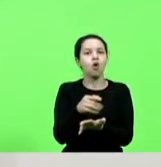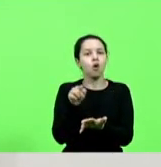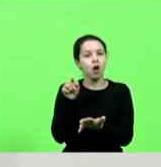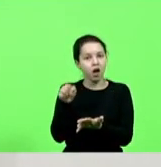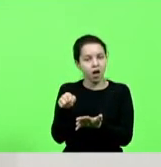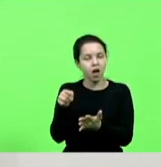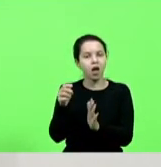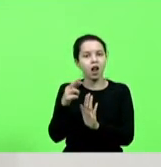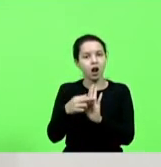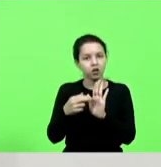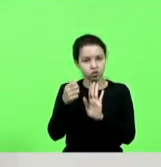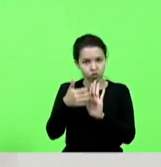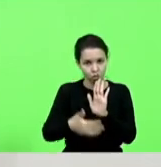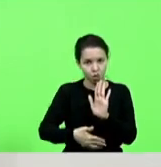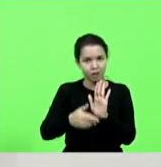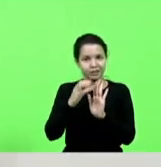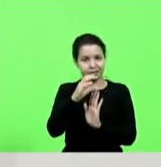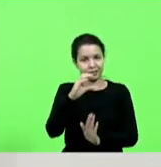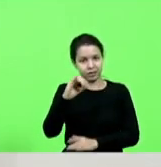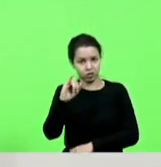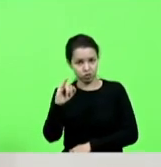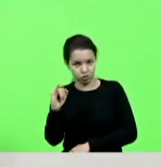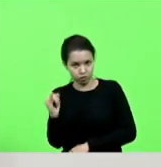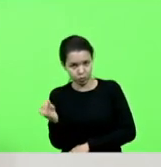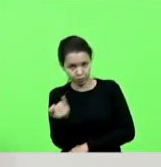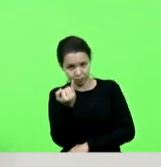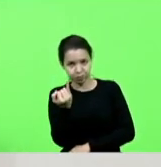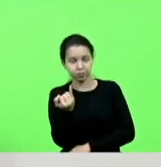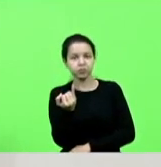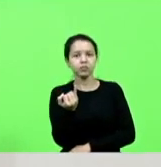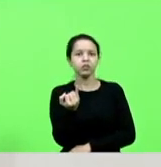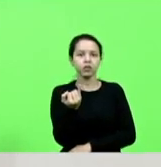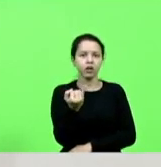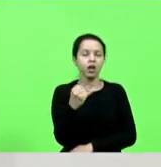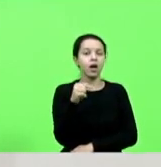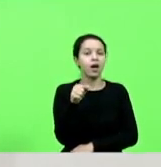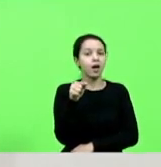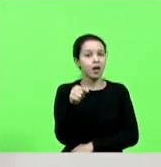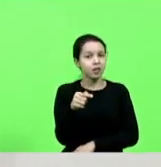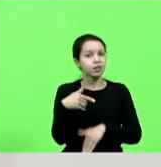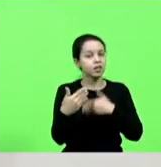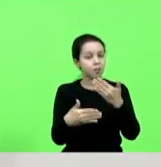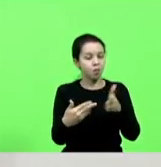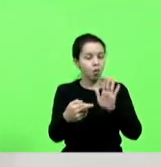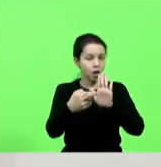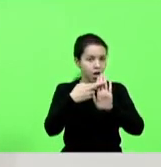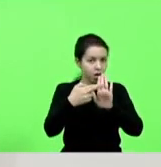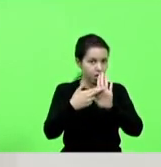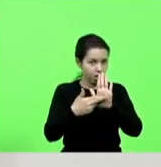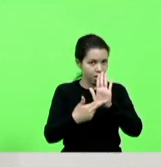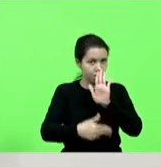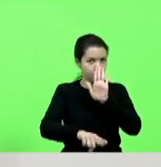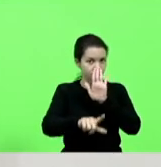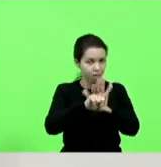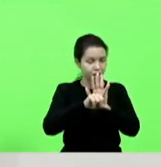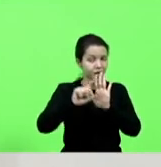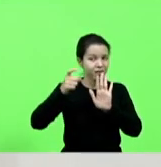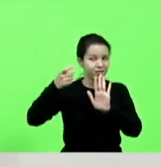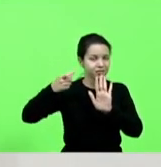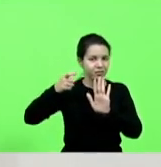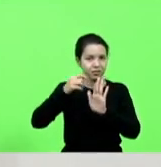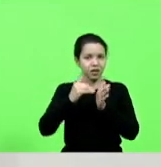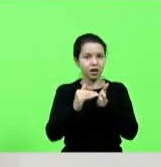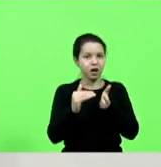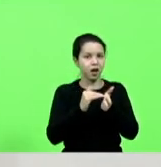o desafio de regulamentar a lei fazendo justiça o ex-secretário Ricardo Gouveia foi